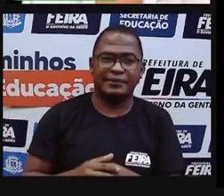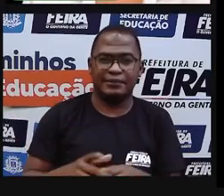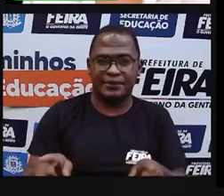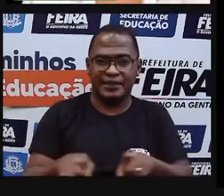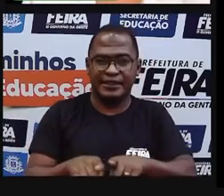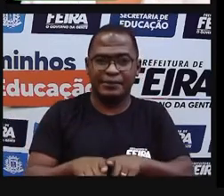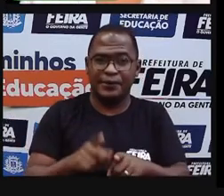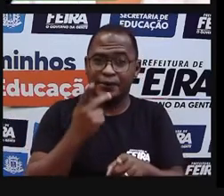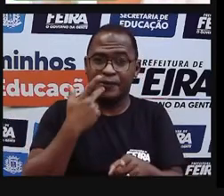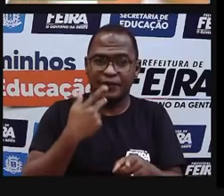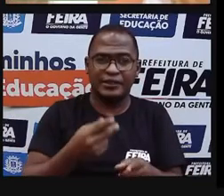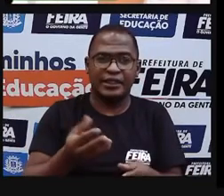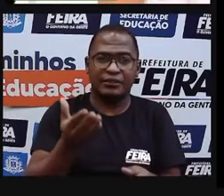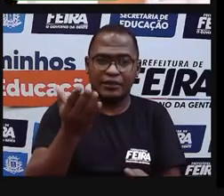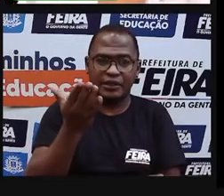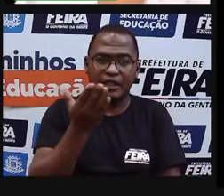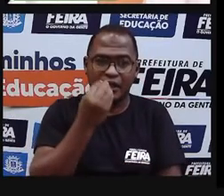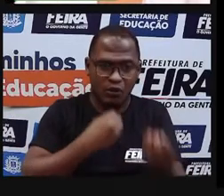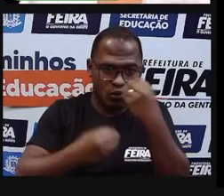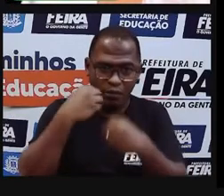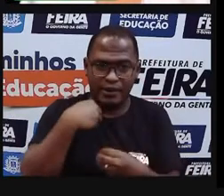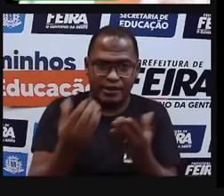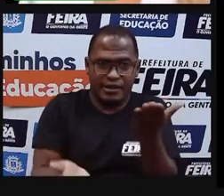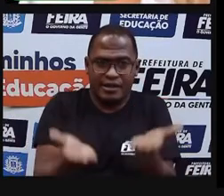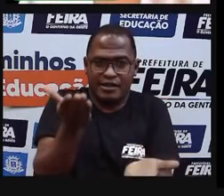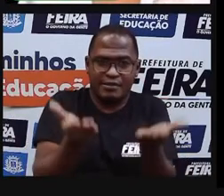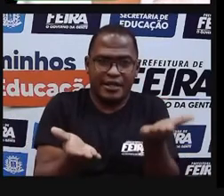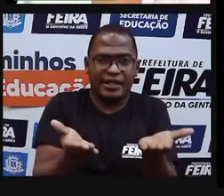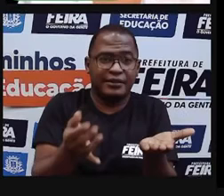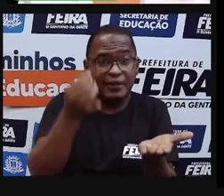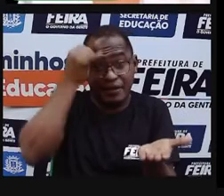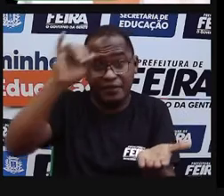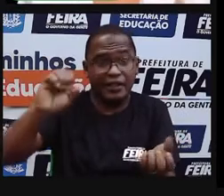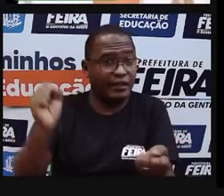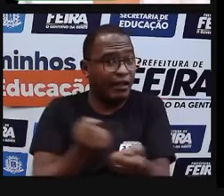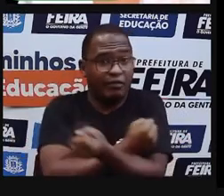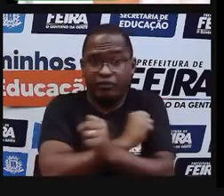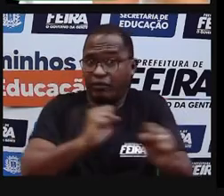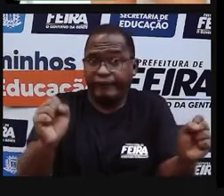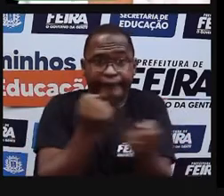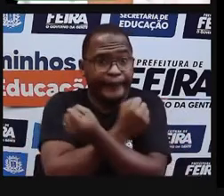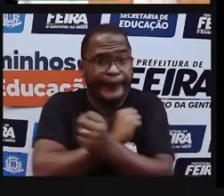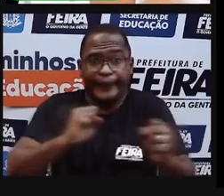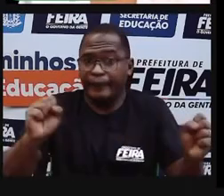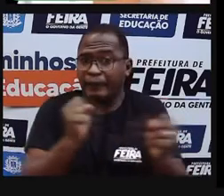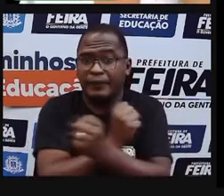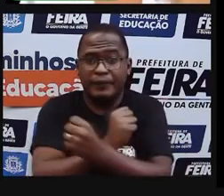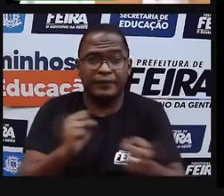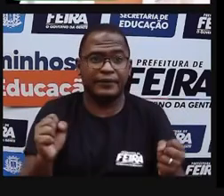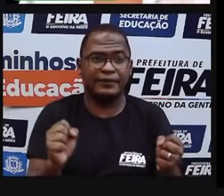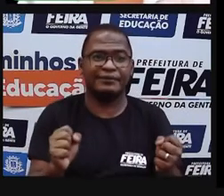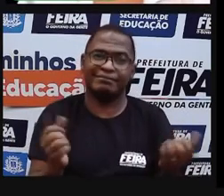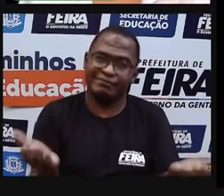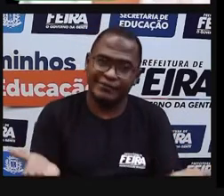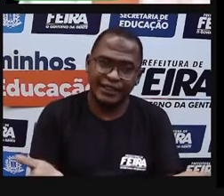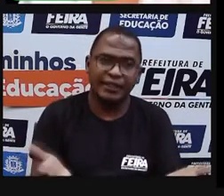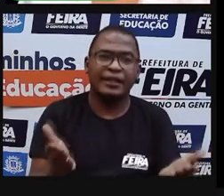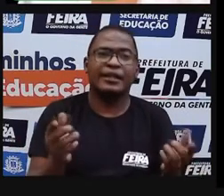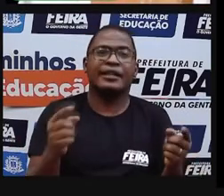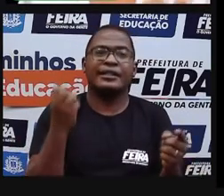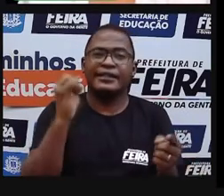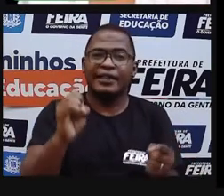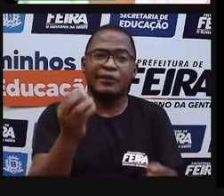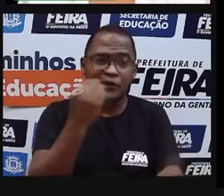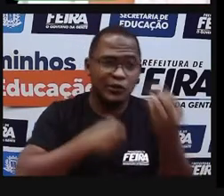tipos de alimentos que produzem substâncias. Que nos dá, né? Que aumenta ou diminui o nosso nível de estresse.